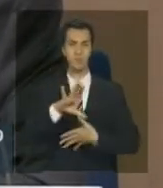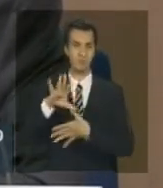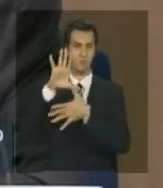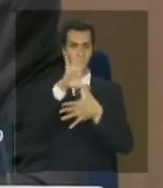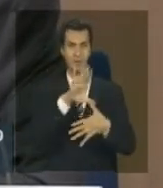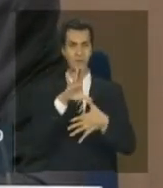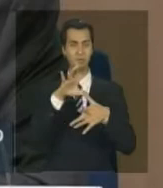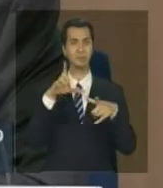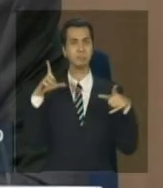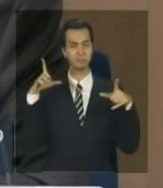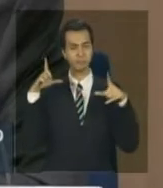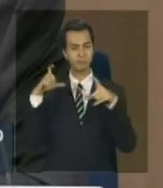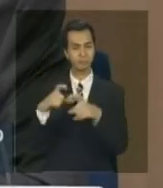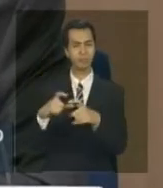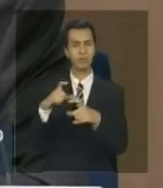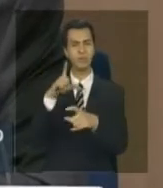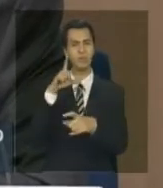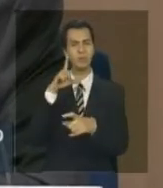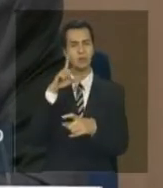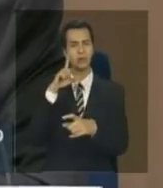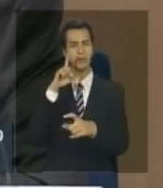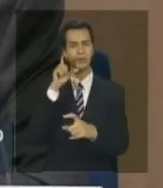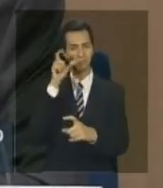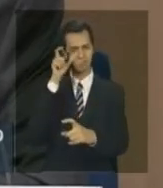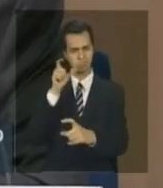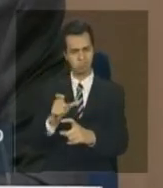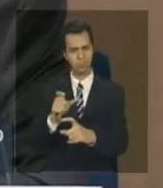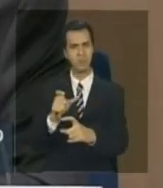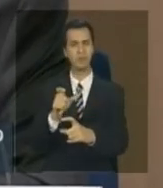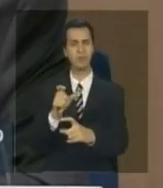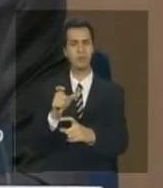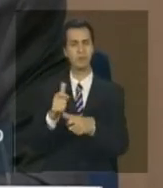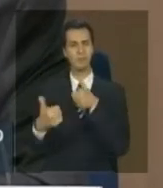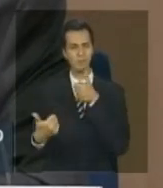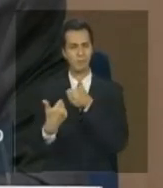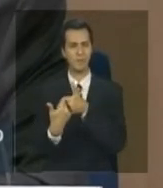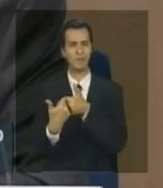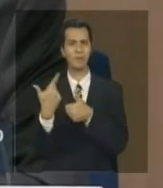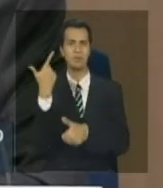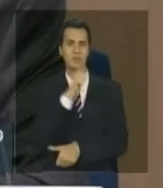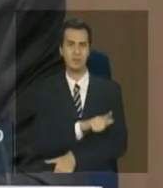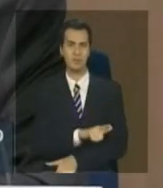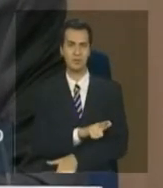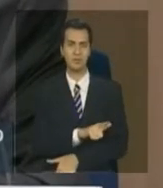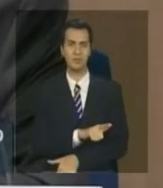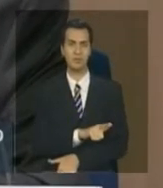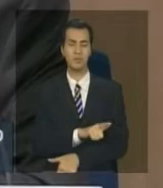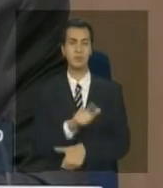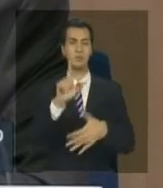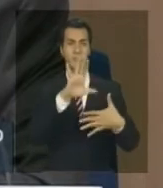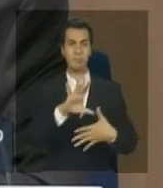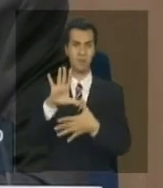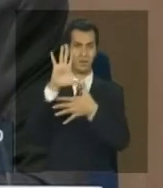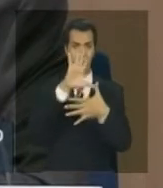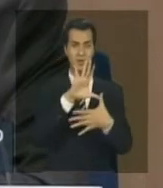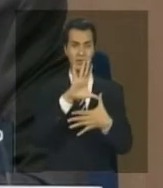Então, os dados que nós divulgamos a partir de 2009 são mapas,